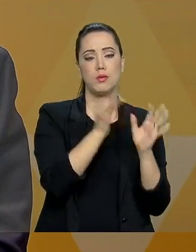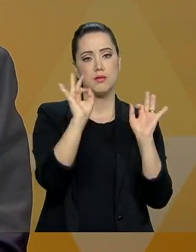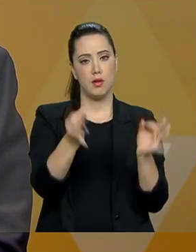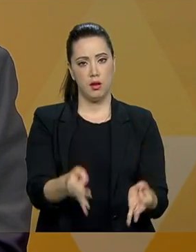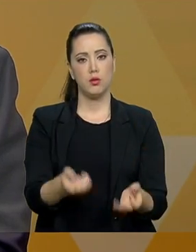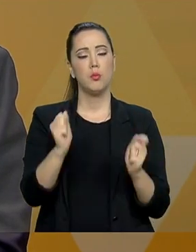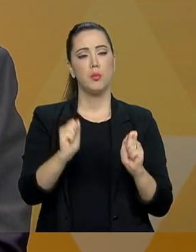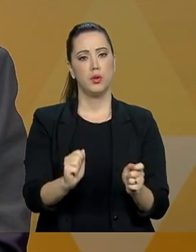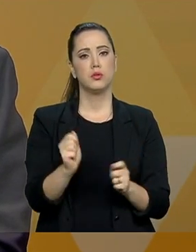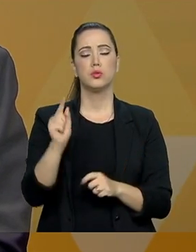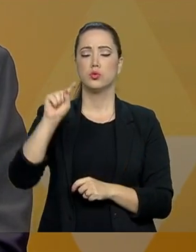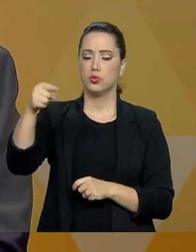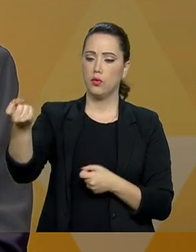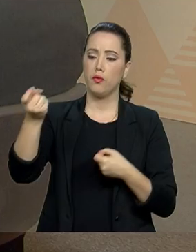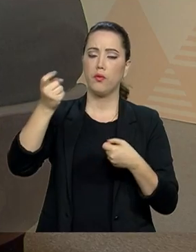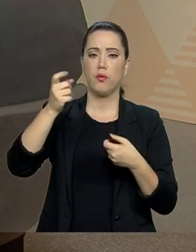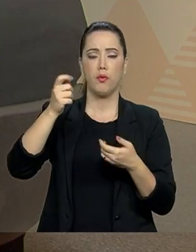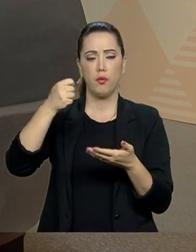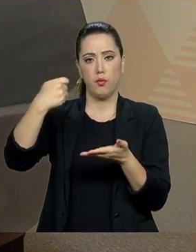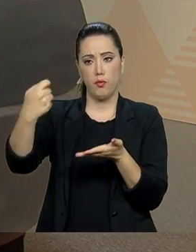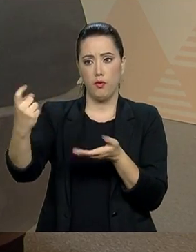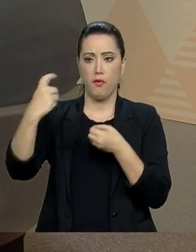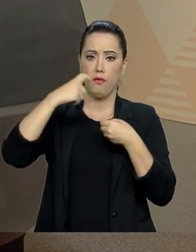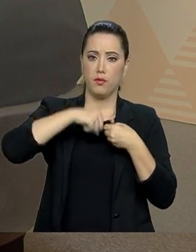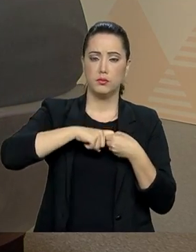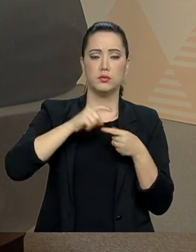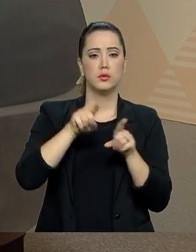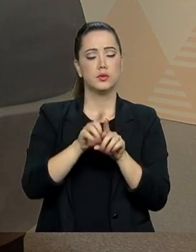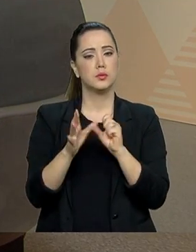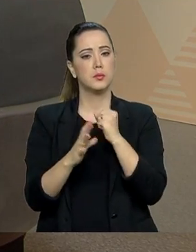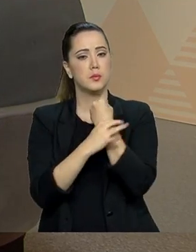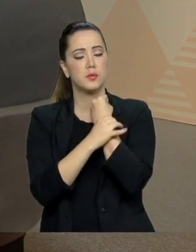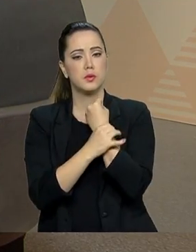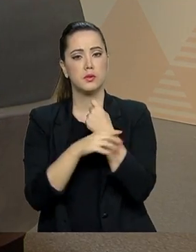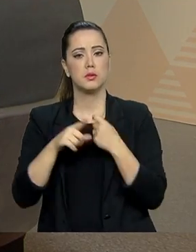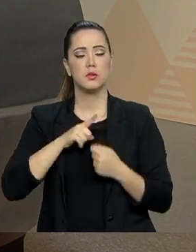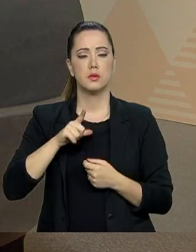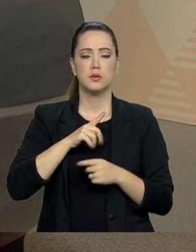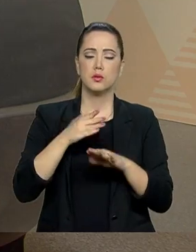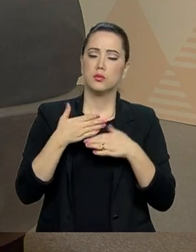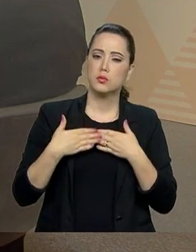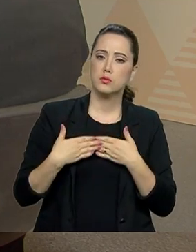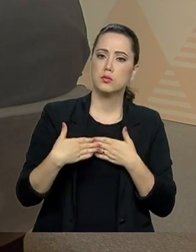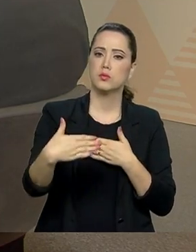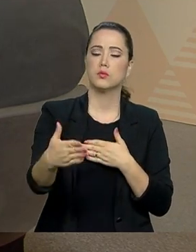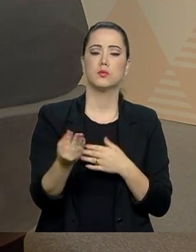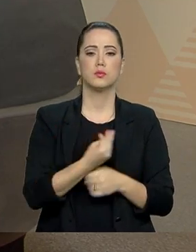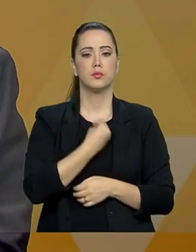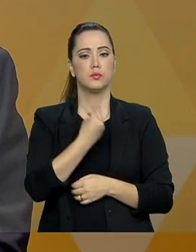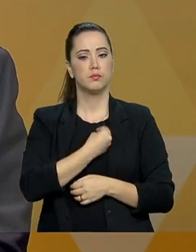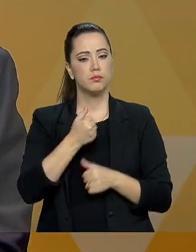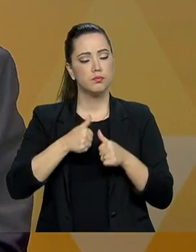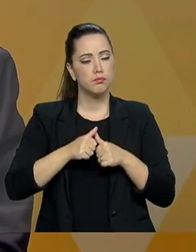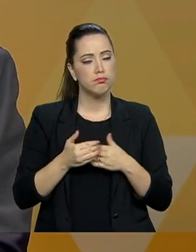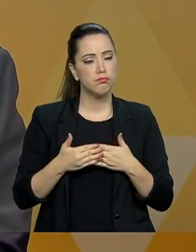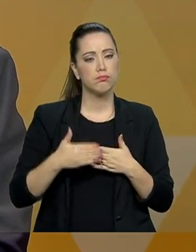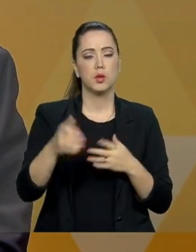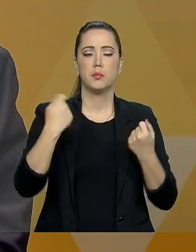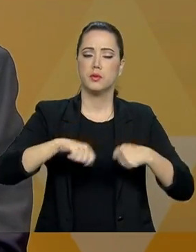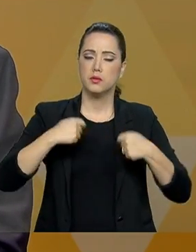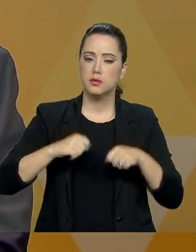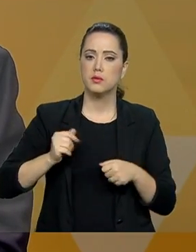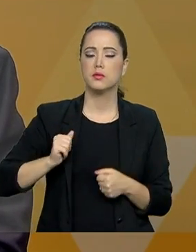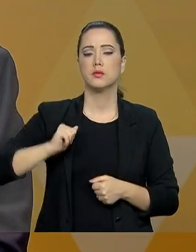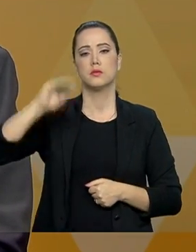vai poder ser reposto para que você tenha segurança na fase da sua vida em que você vai precisar mais